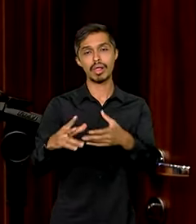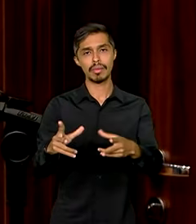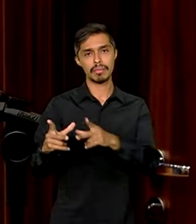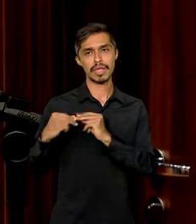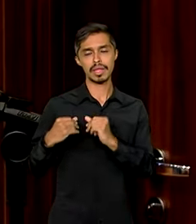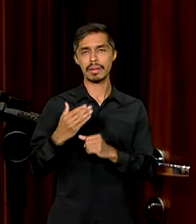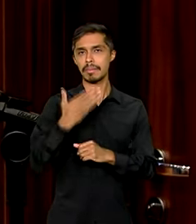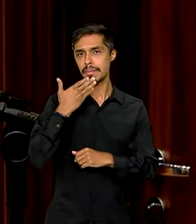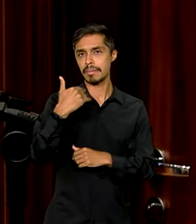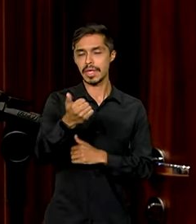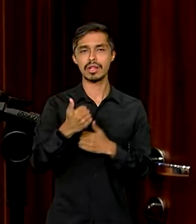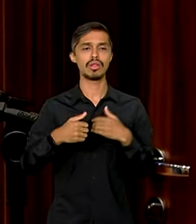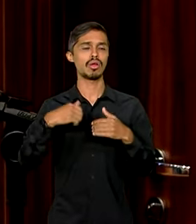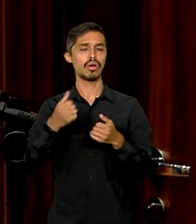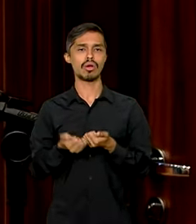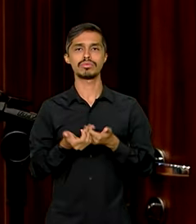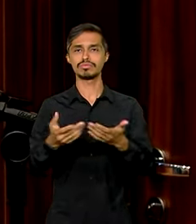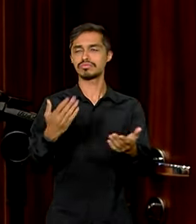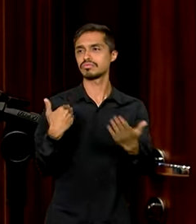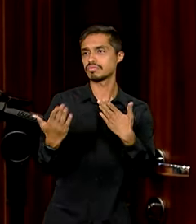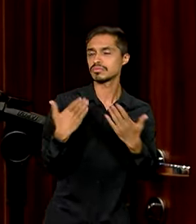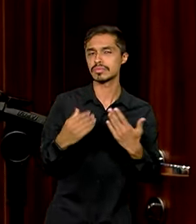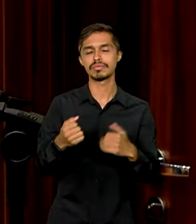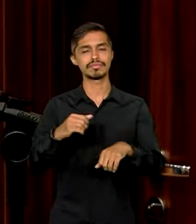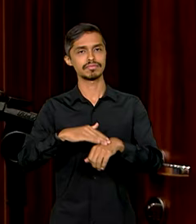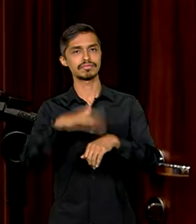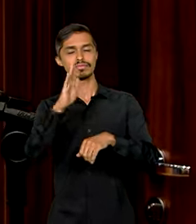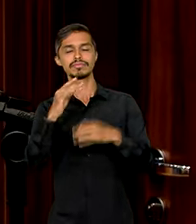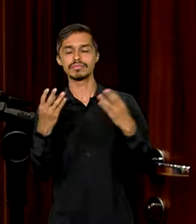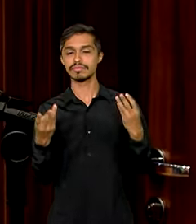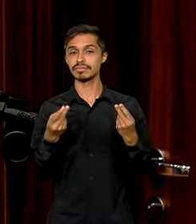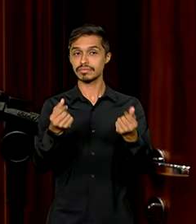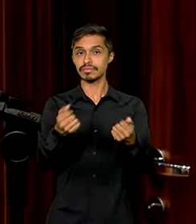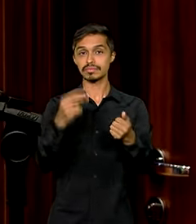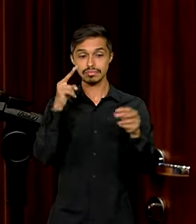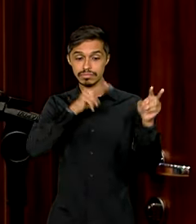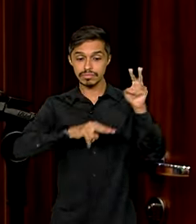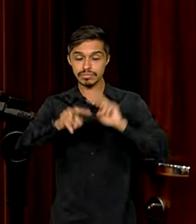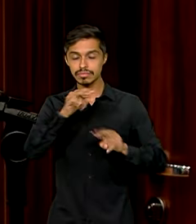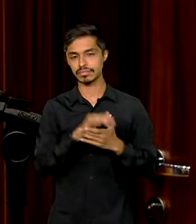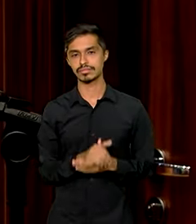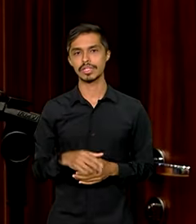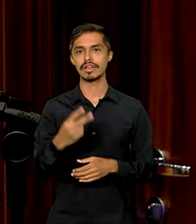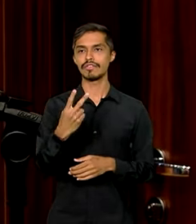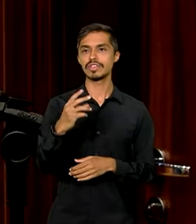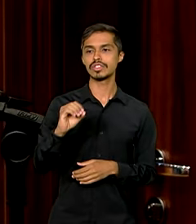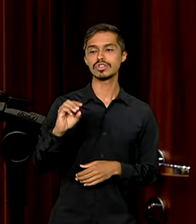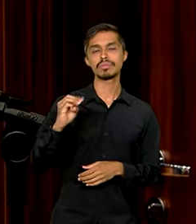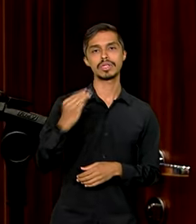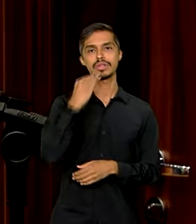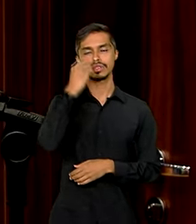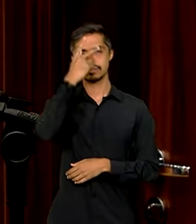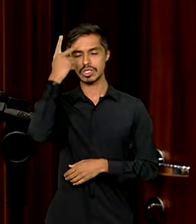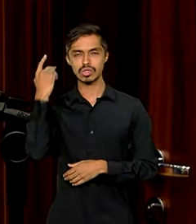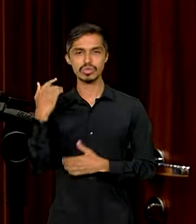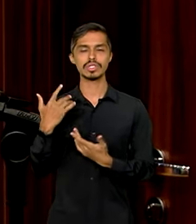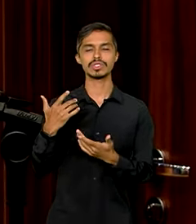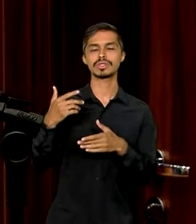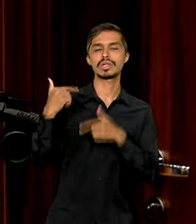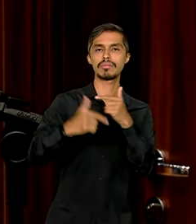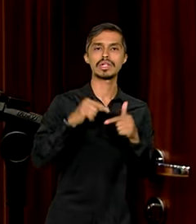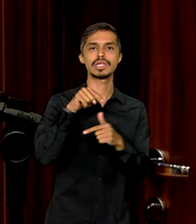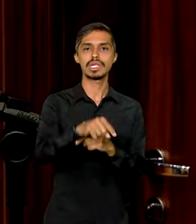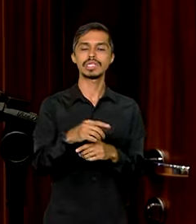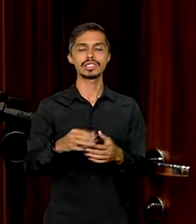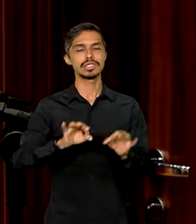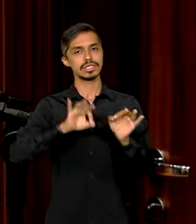espaço no debate do Brasil, mais visibilidade e mais relevância. Nós estamos falando de 20 milhões e meio de pessoas que estão organizadas nesse